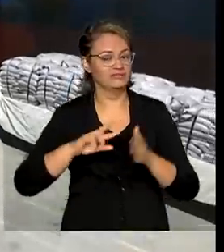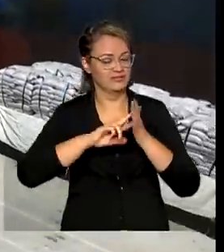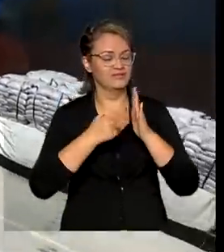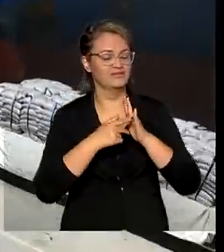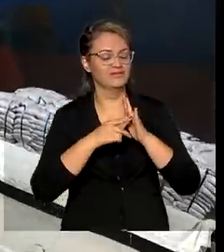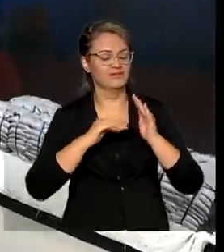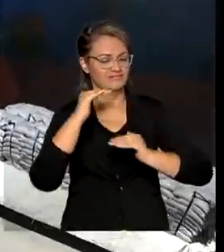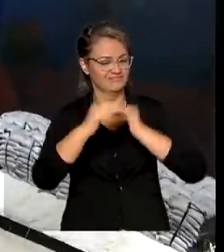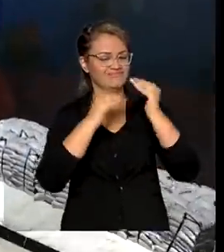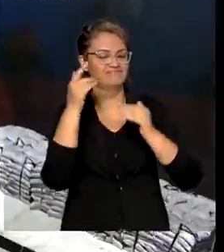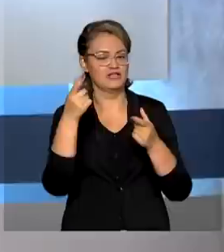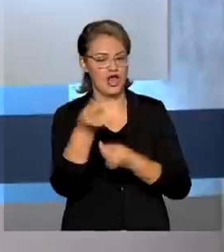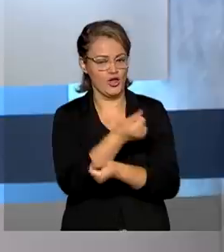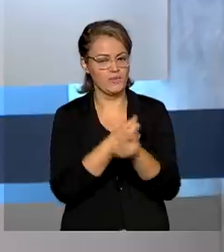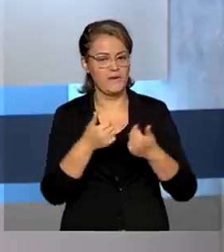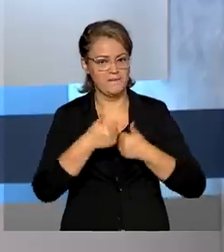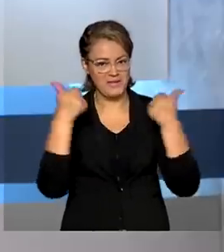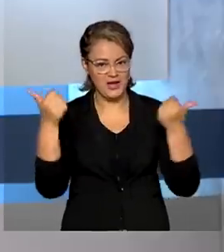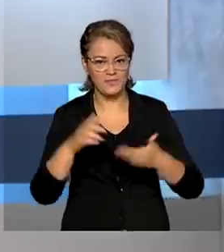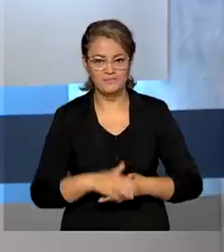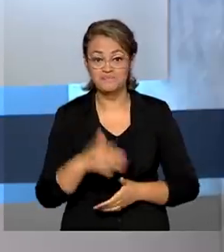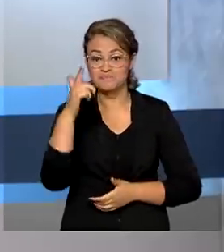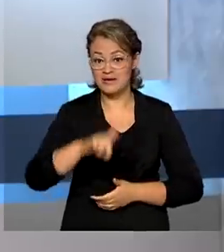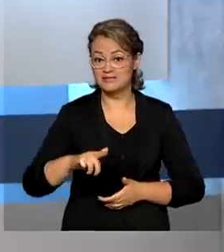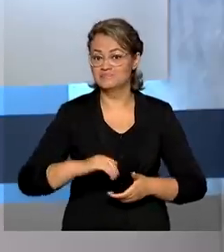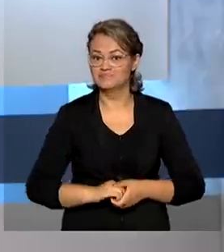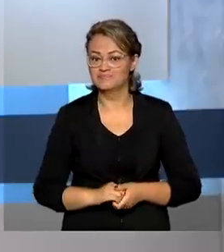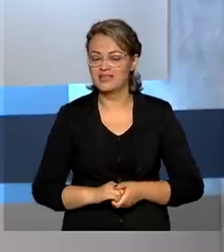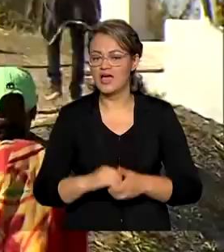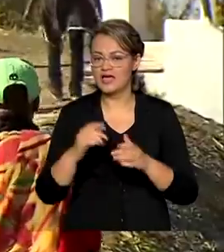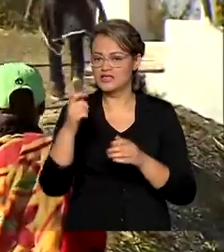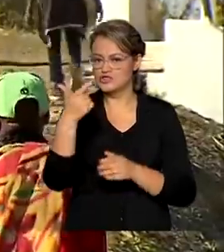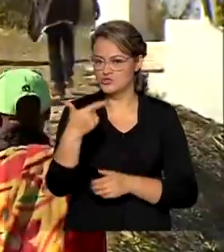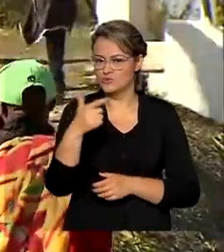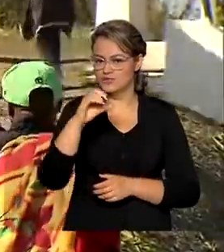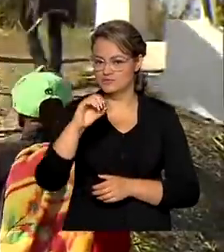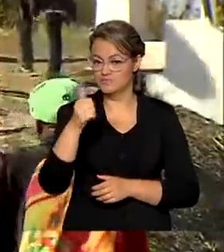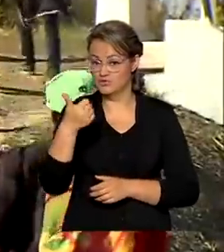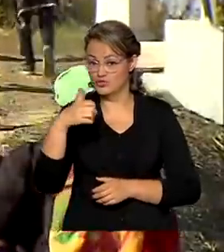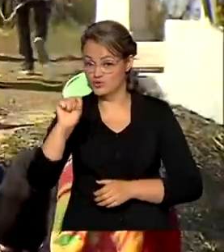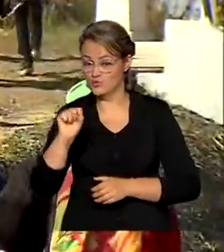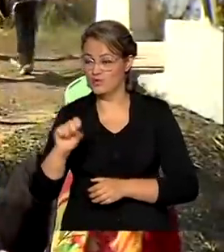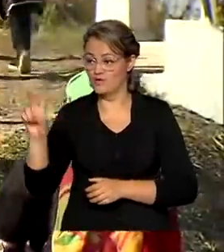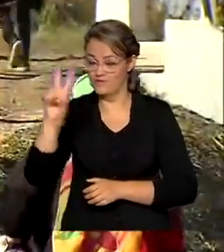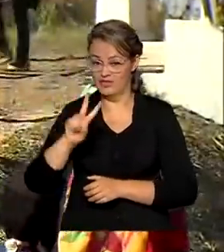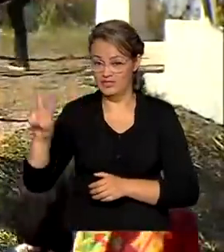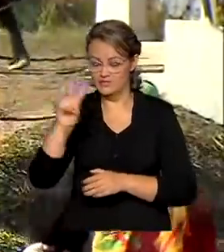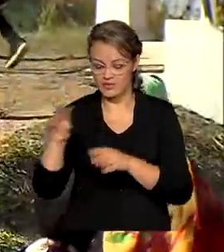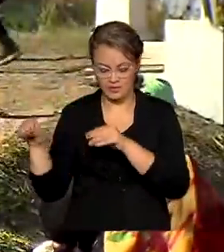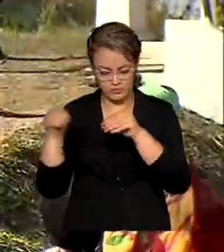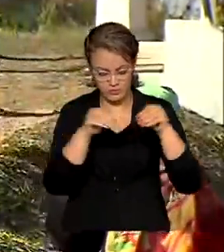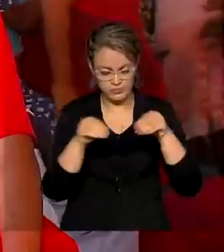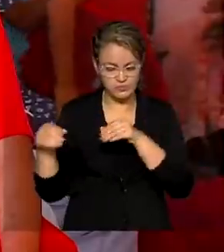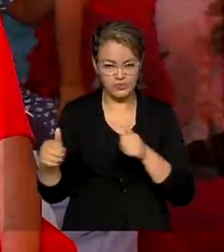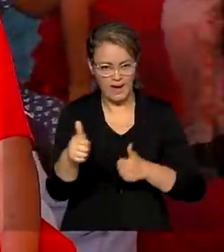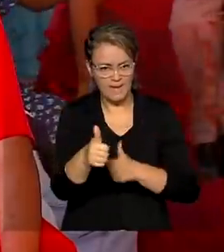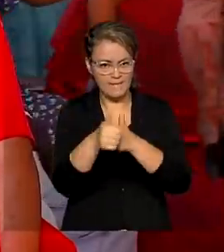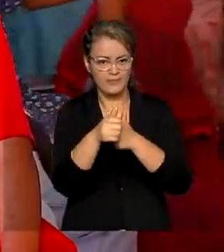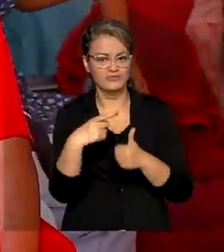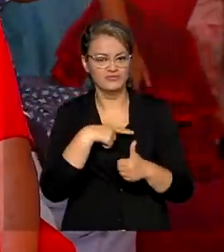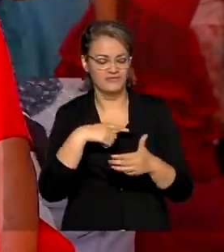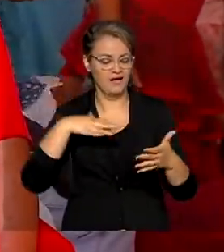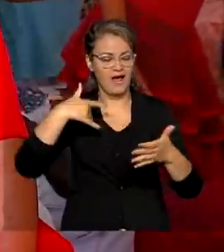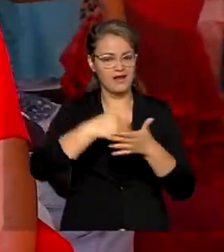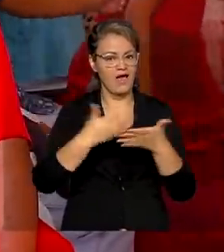recuperação da economia. E veja também, desde 2018, 50 mil venezuelanos receberam apoio da